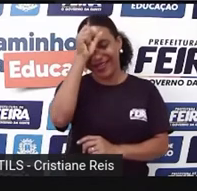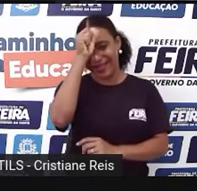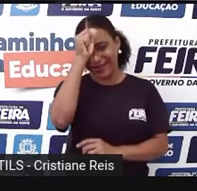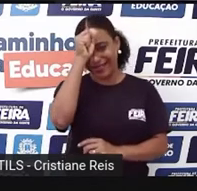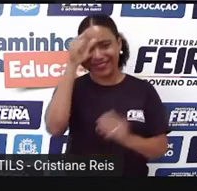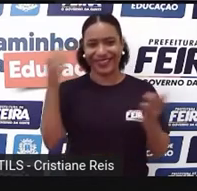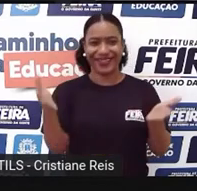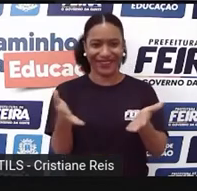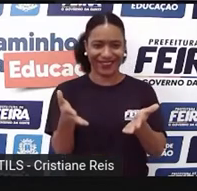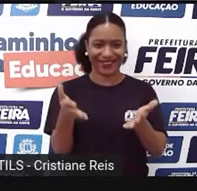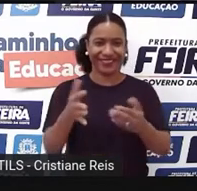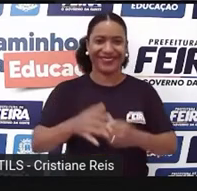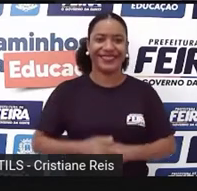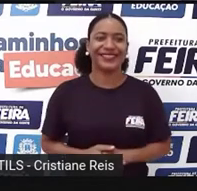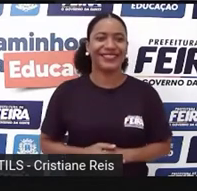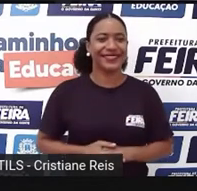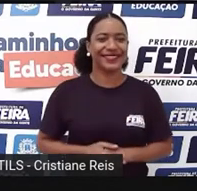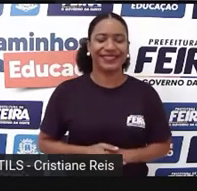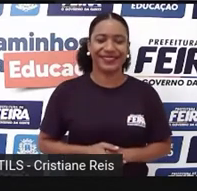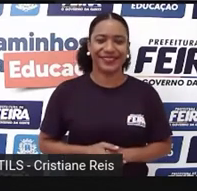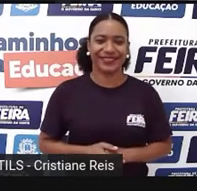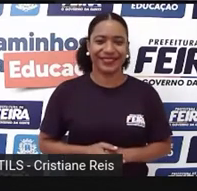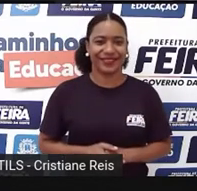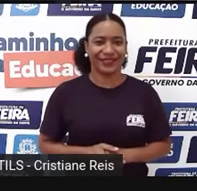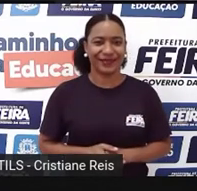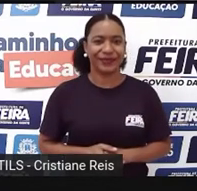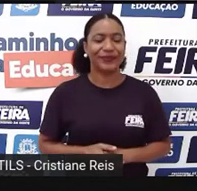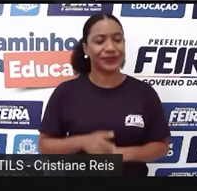mais hoje. Ok? So.